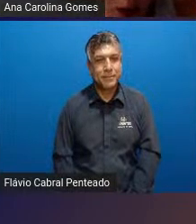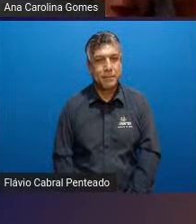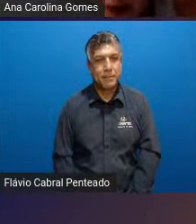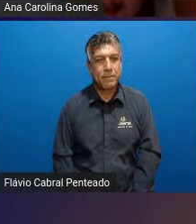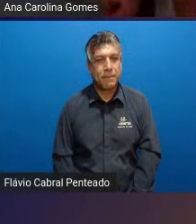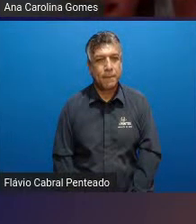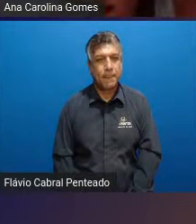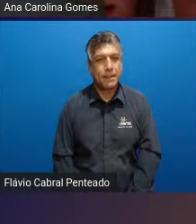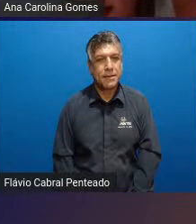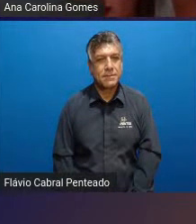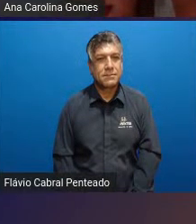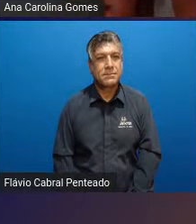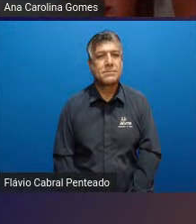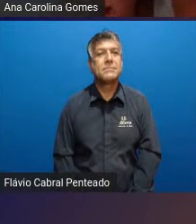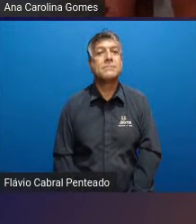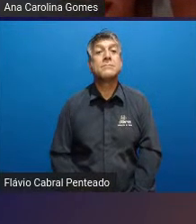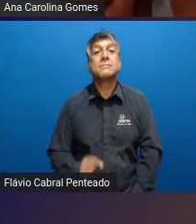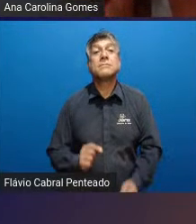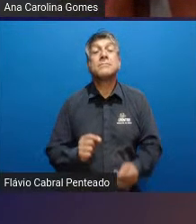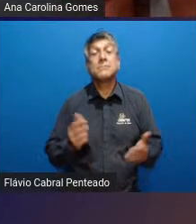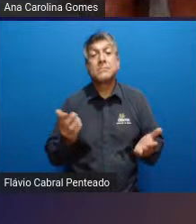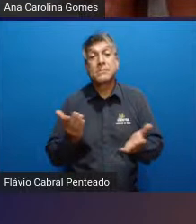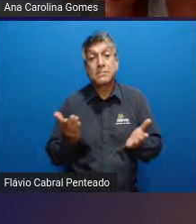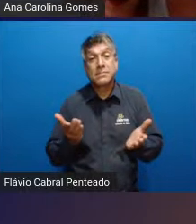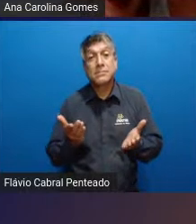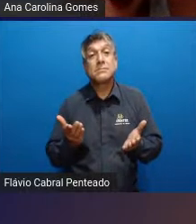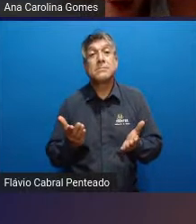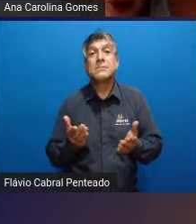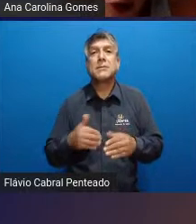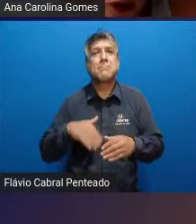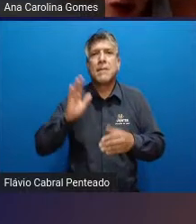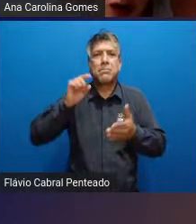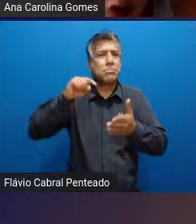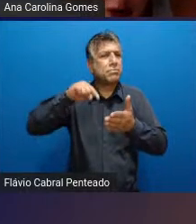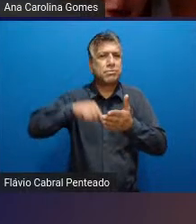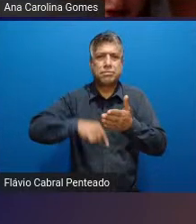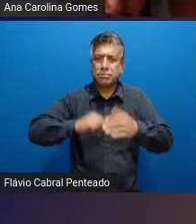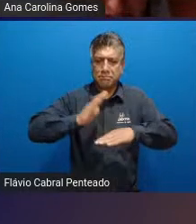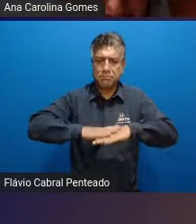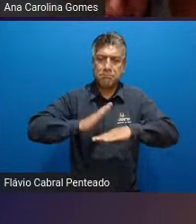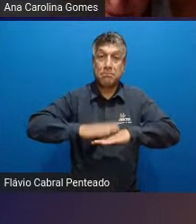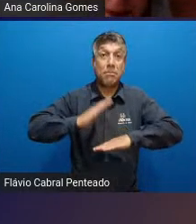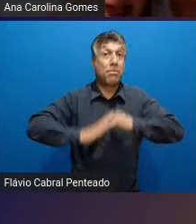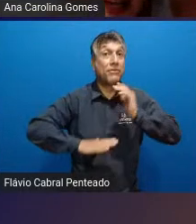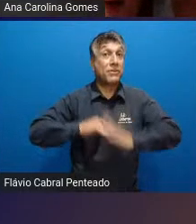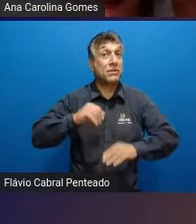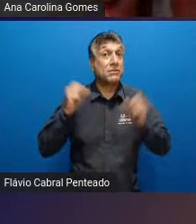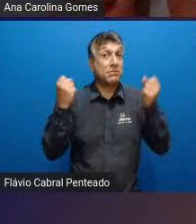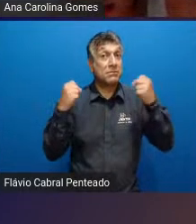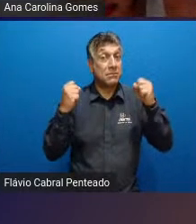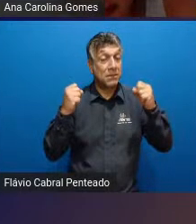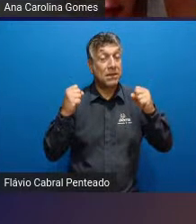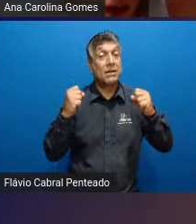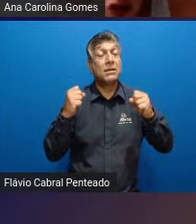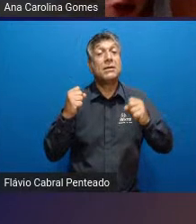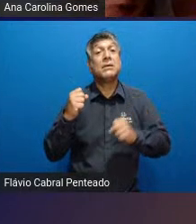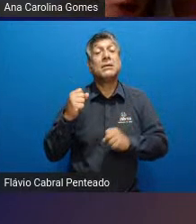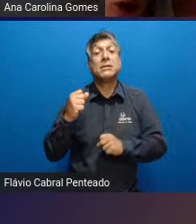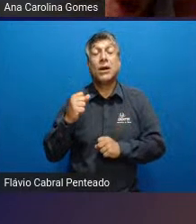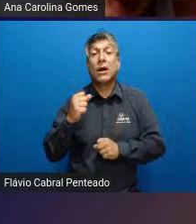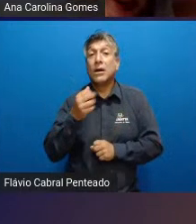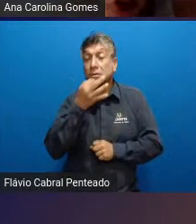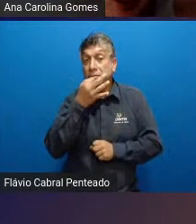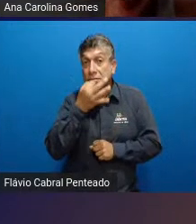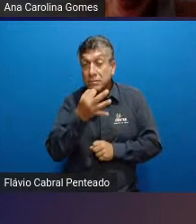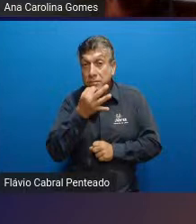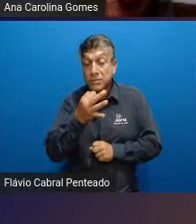então embasando mais especificamente ainda indo mais a fundo ali no papel do profissional de educação física a recomendação principalmente é